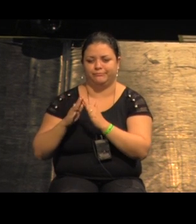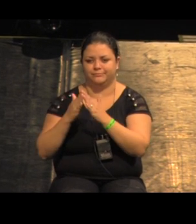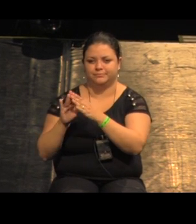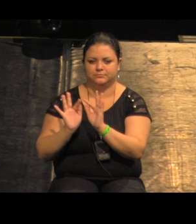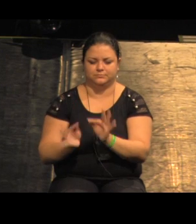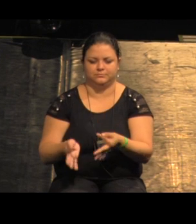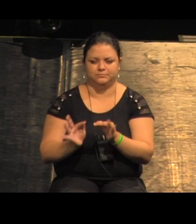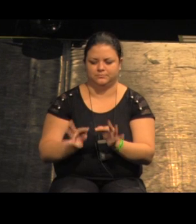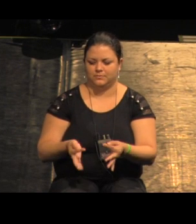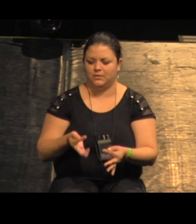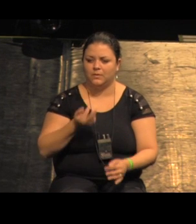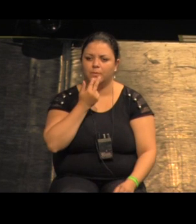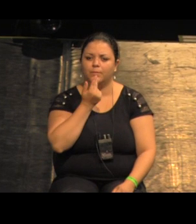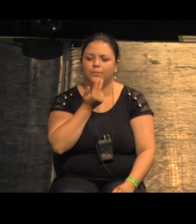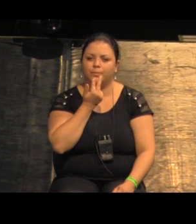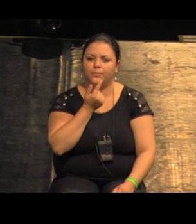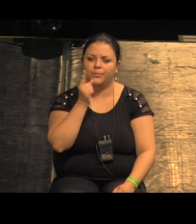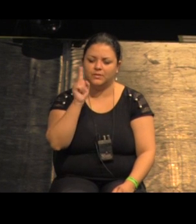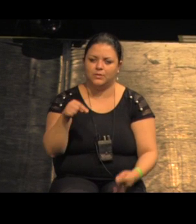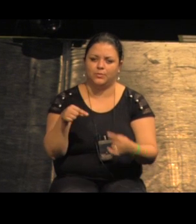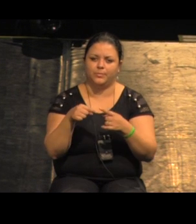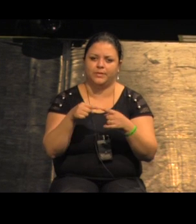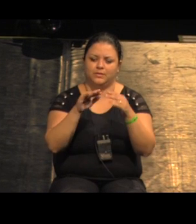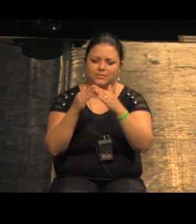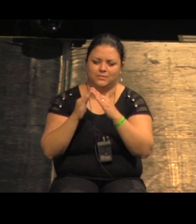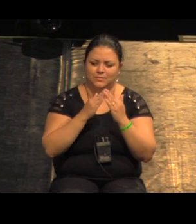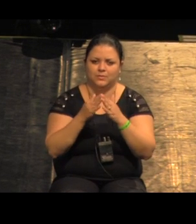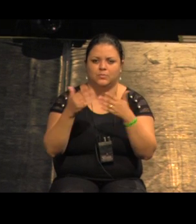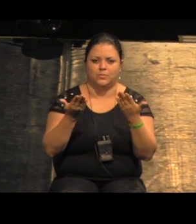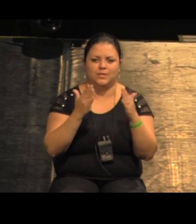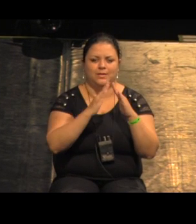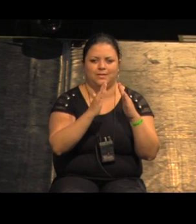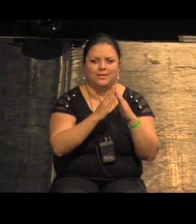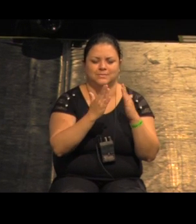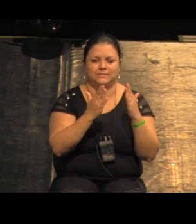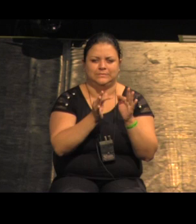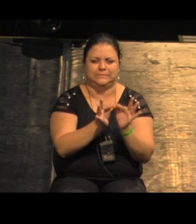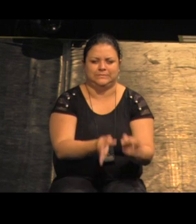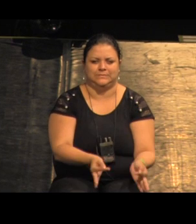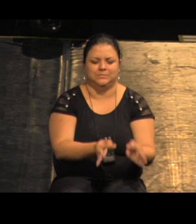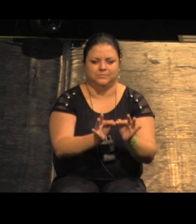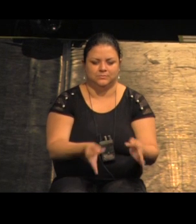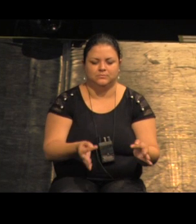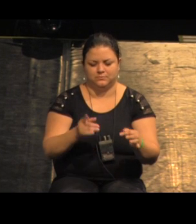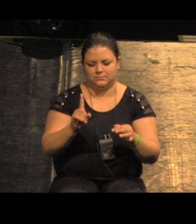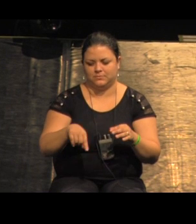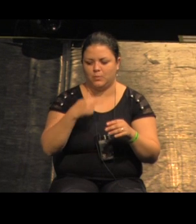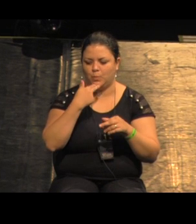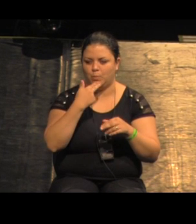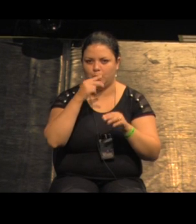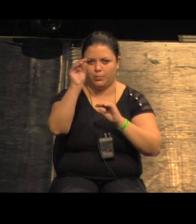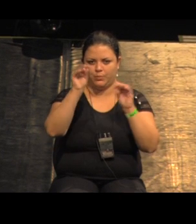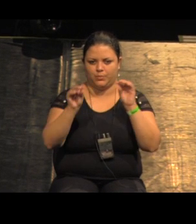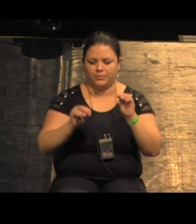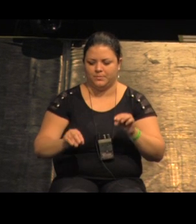aqui as cores identificam cortiço loteamentos clandestinos e favela o município é o trecho mais